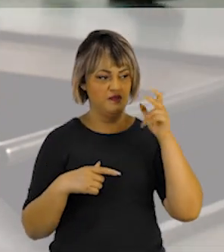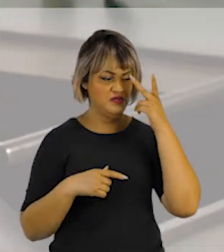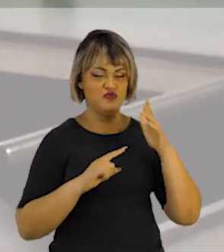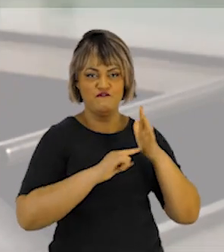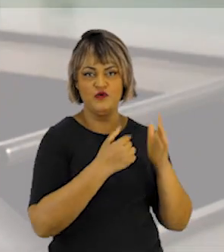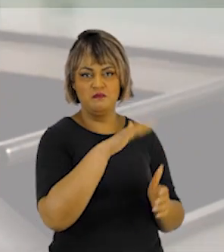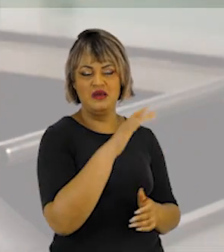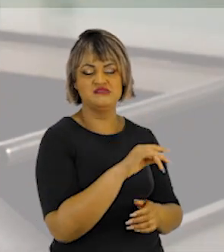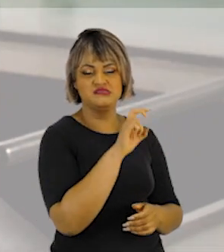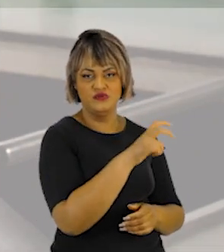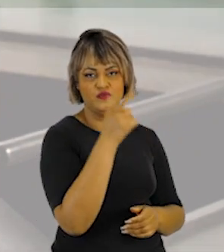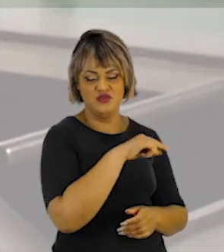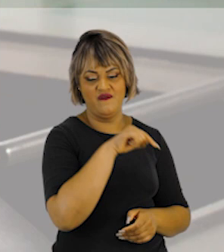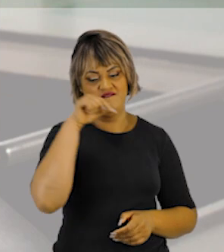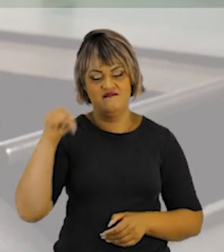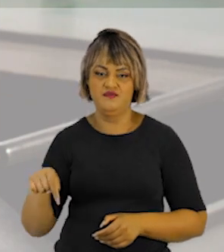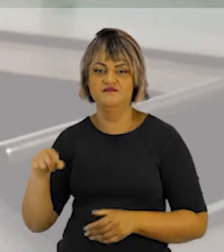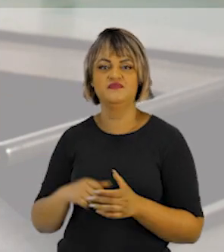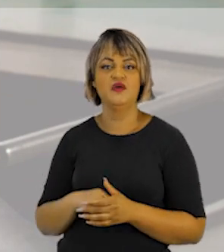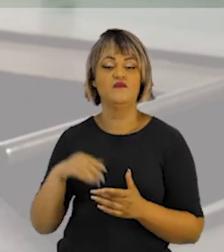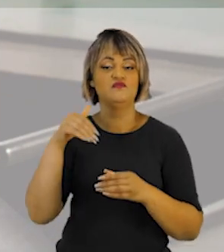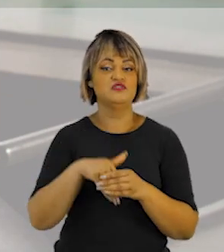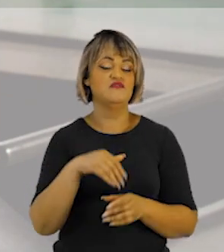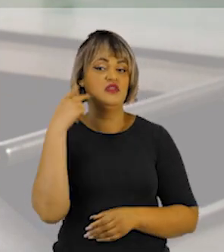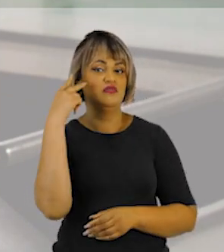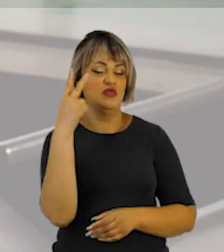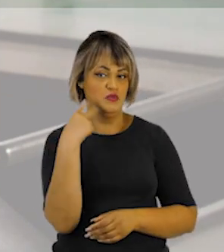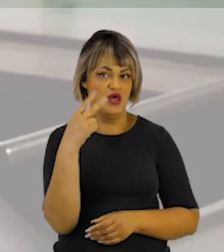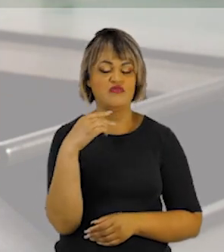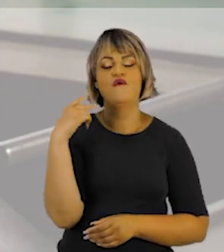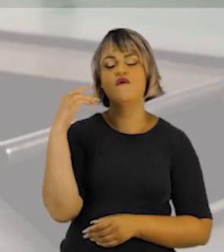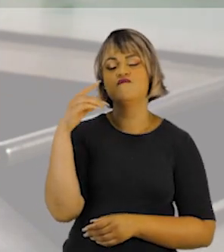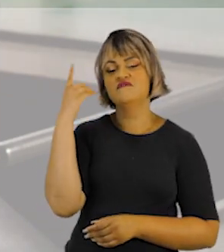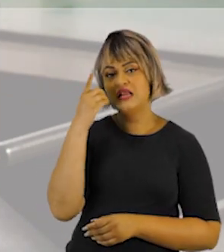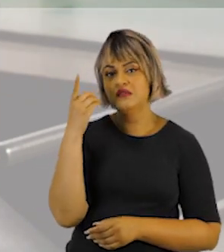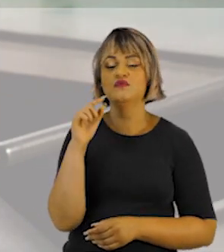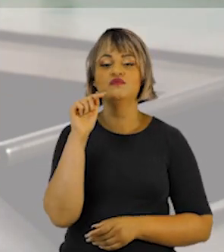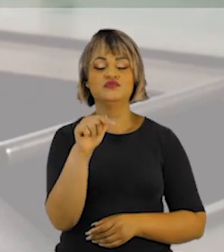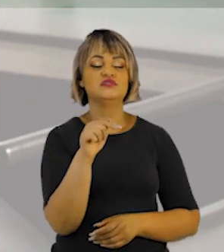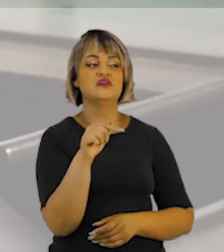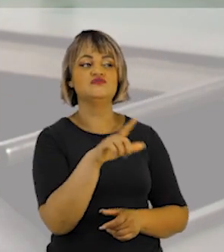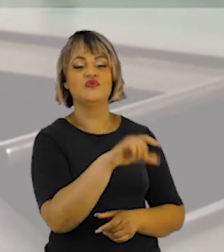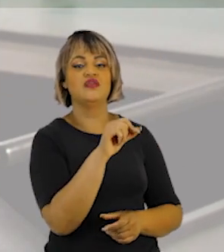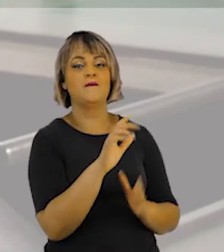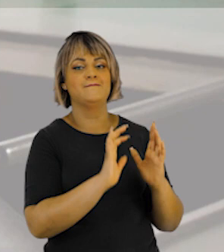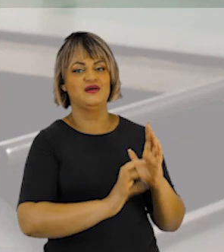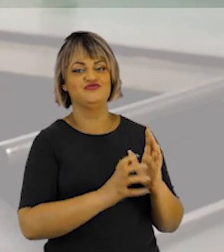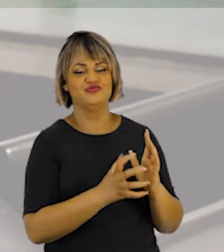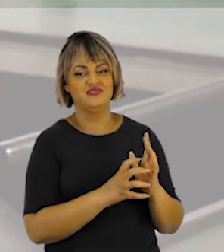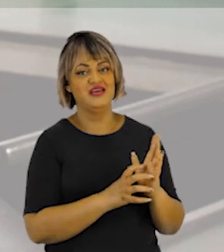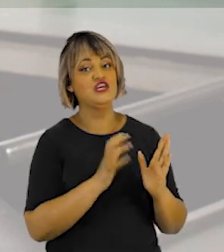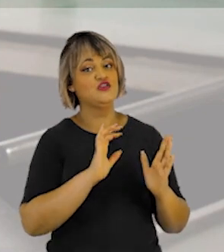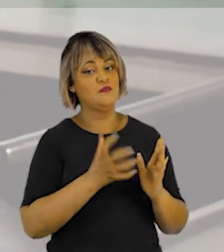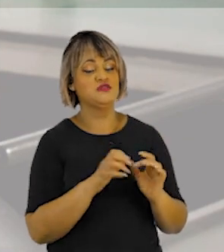toda vez que você votar num deputado ou num vereador, você estará dando um voto, na verdade, no partido político. E o seu